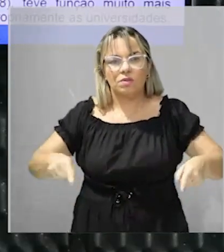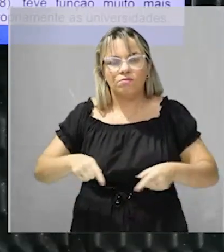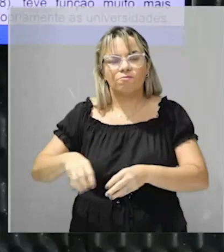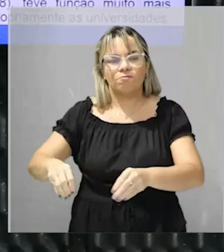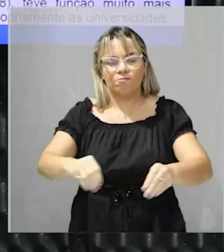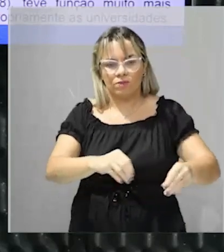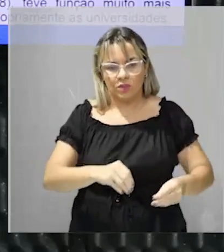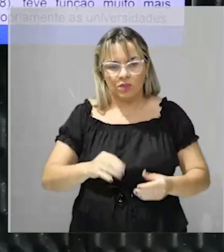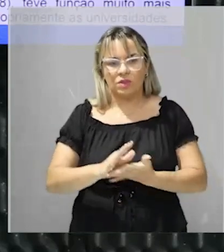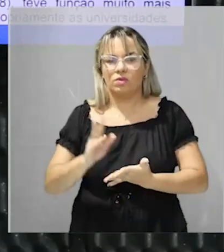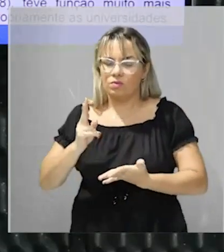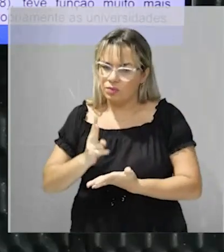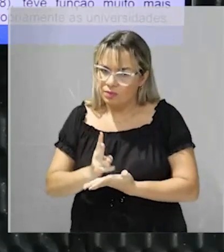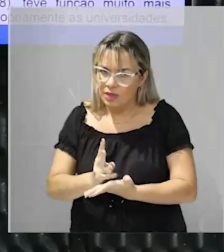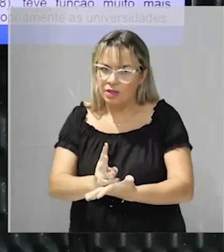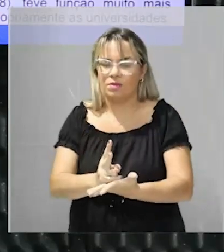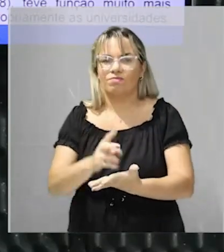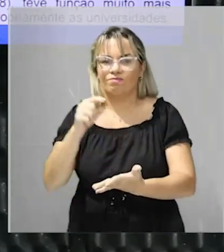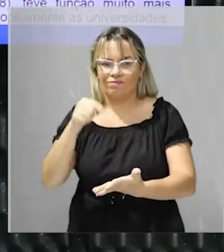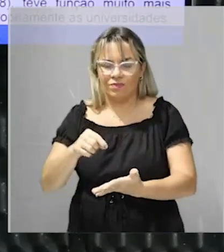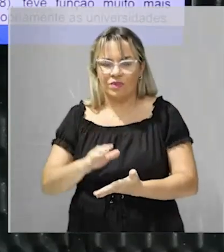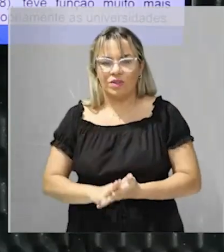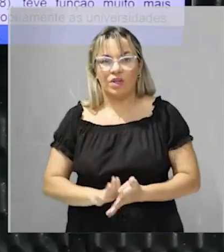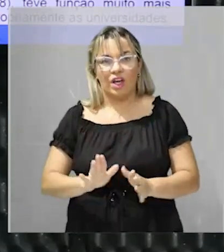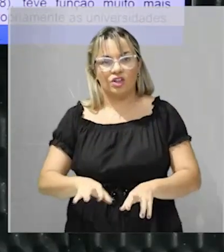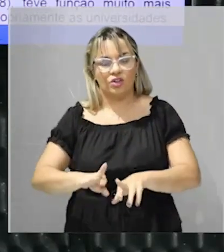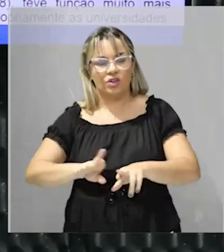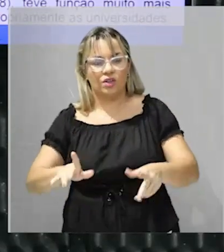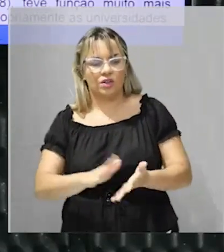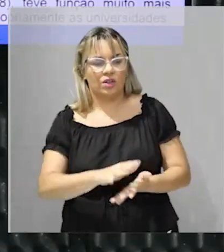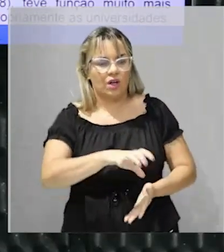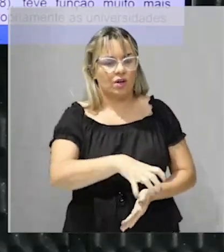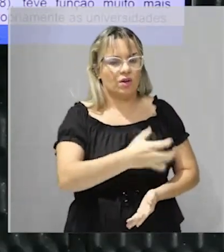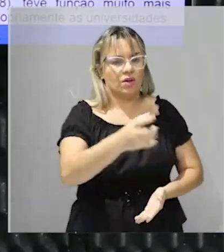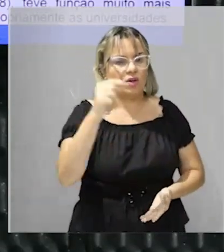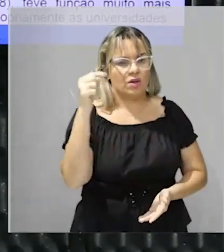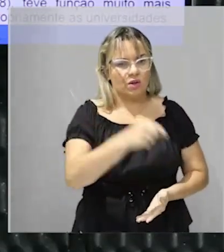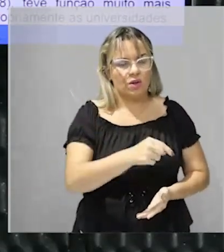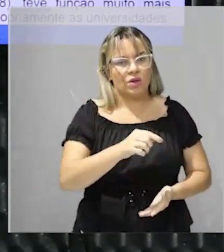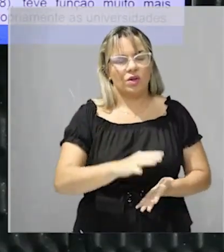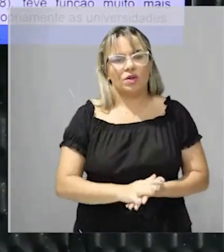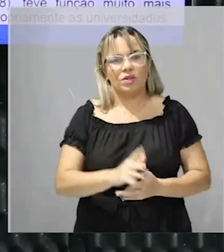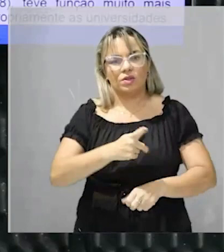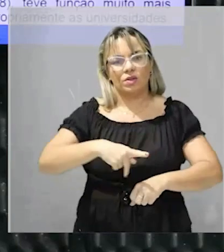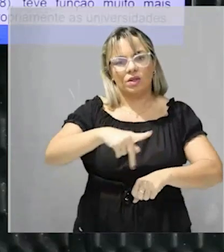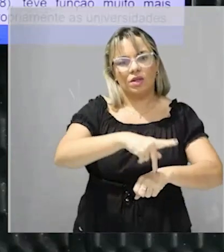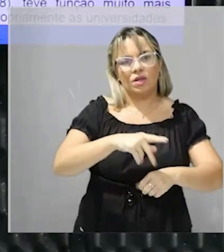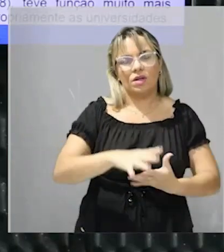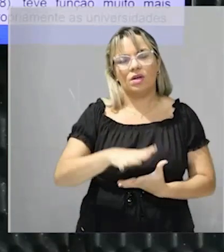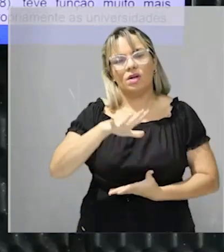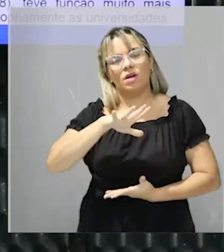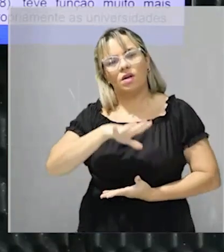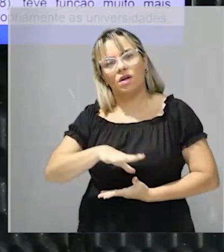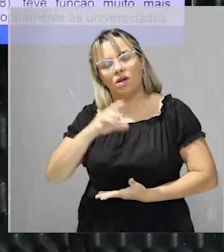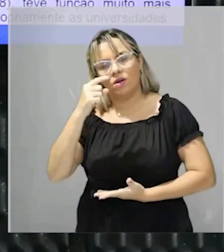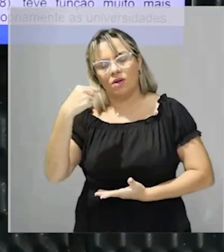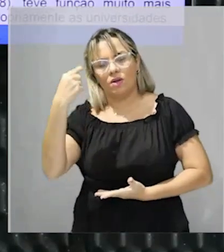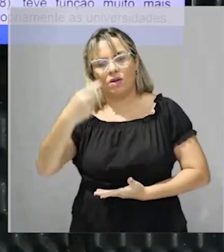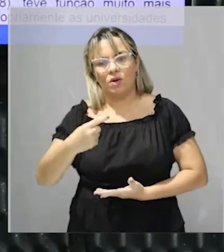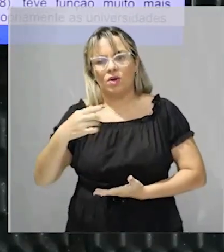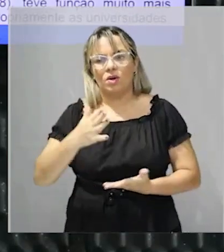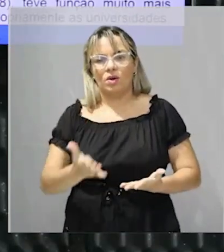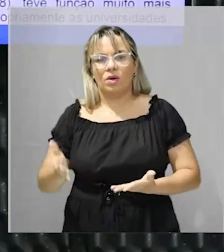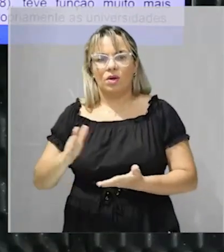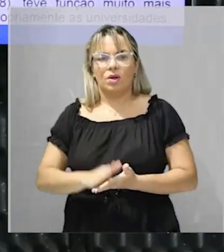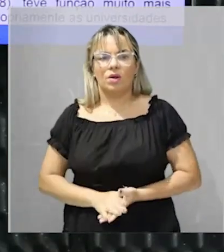diferentemente do que vai ocorrer nas colônias hispânicas da América Latina. Como diria o